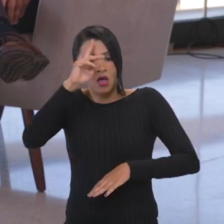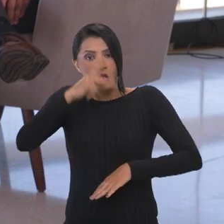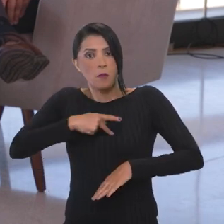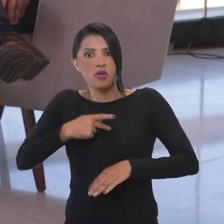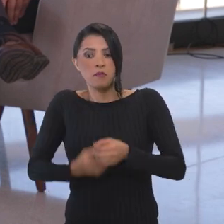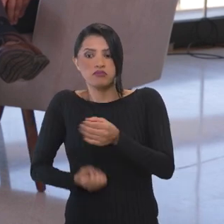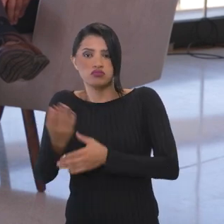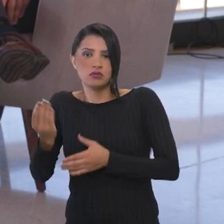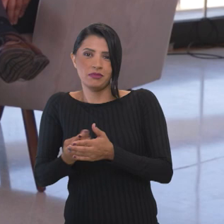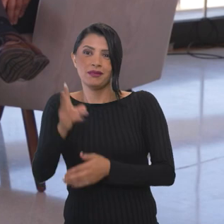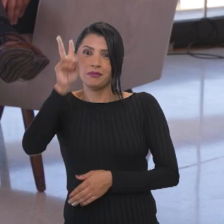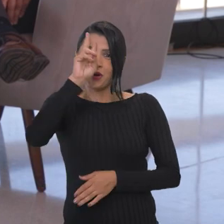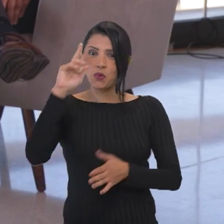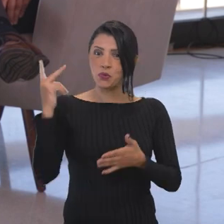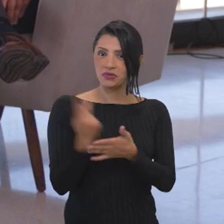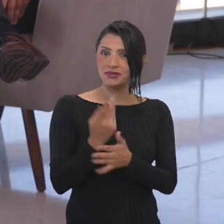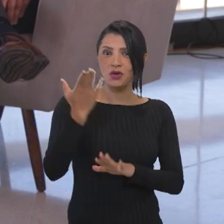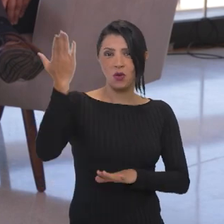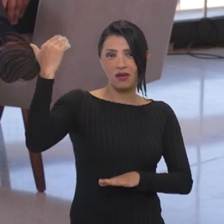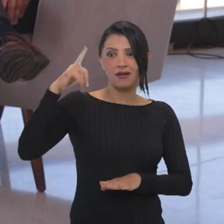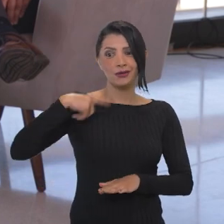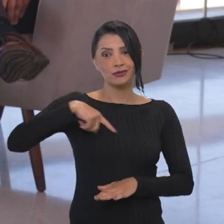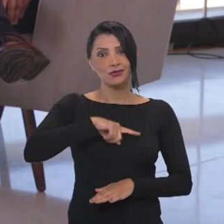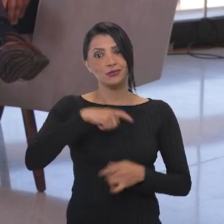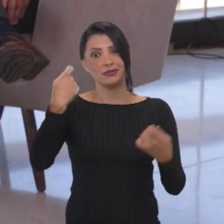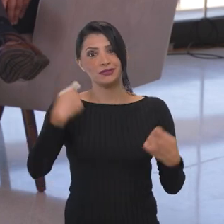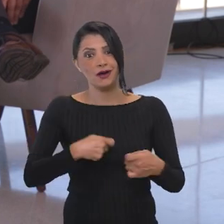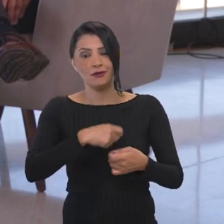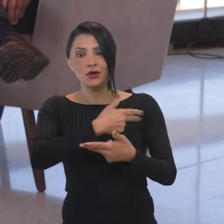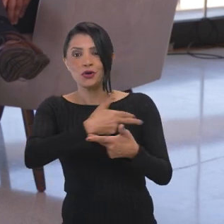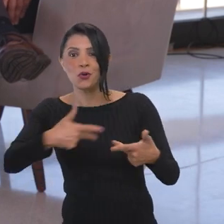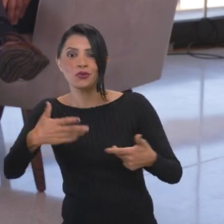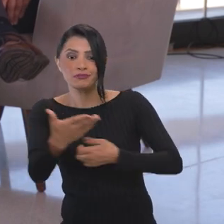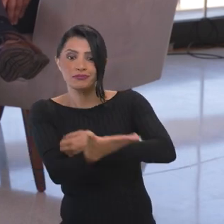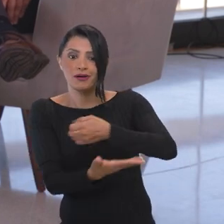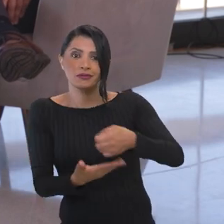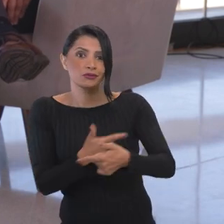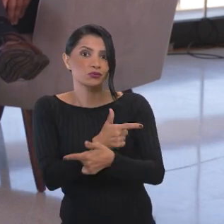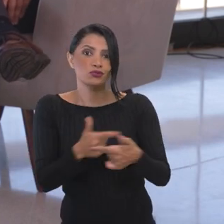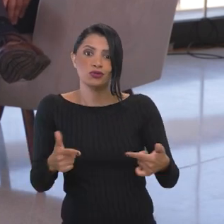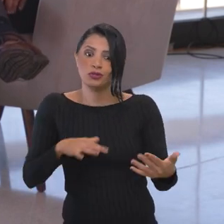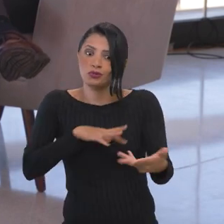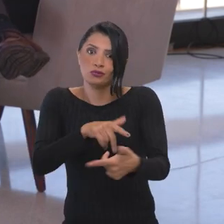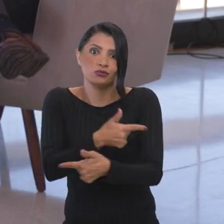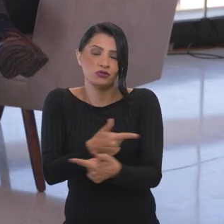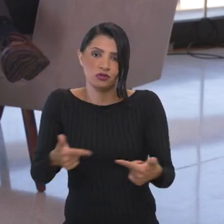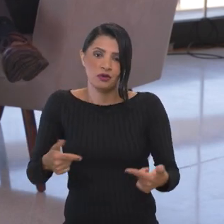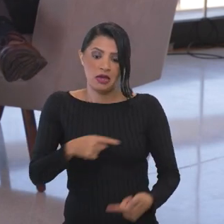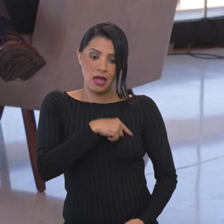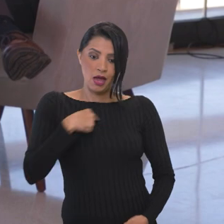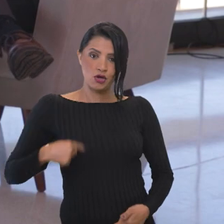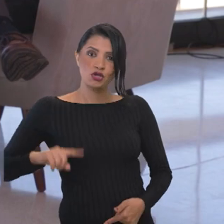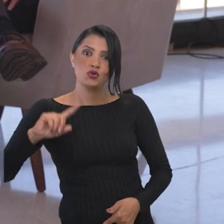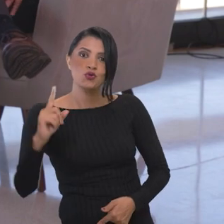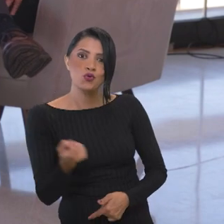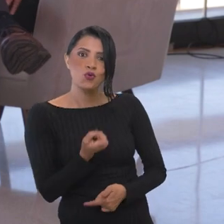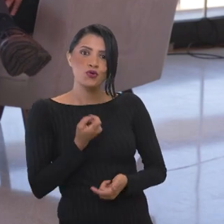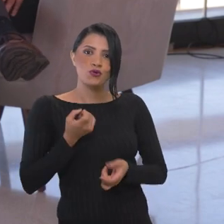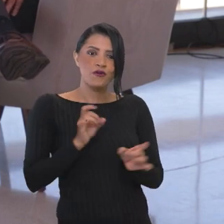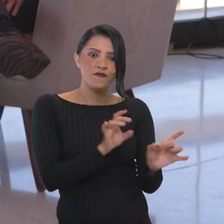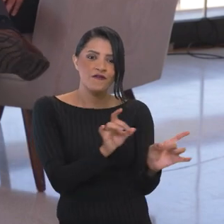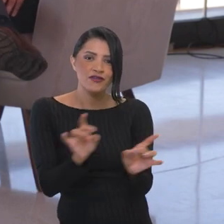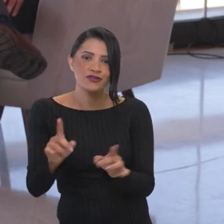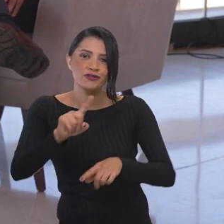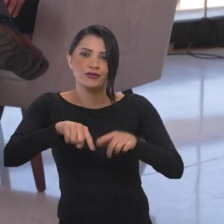é bom lembrar o que aconteceu no momento que a precisava de coisas básicas e que você não tinha no mundo. A China é praticamente o único fornecedor.